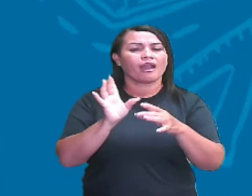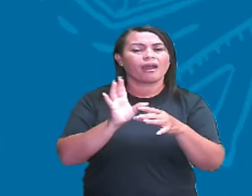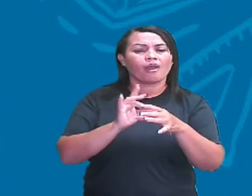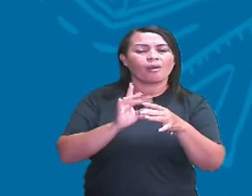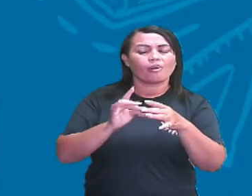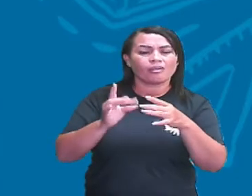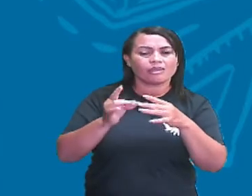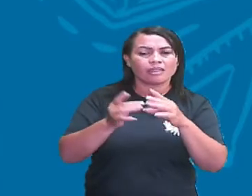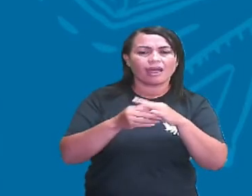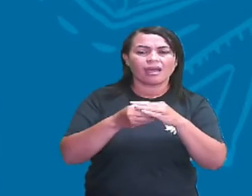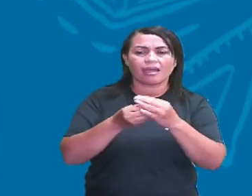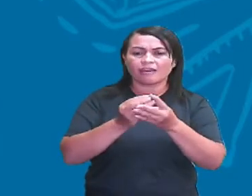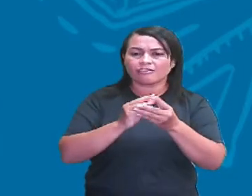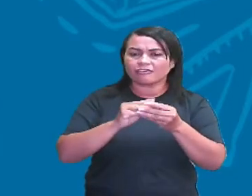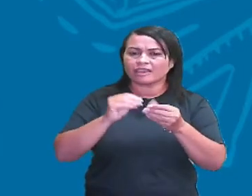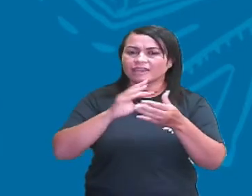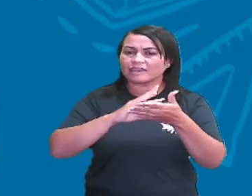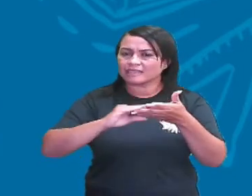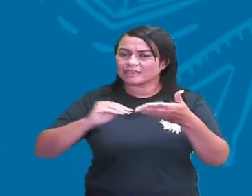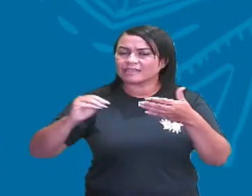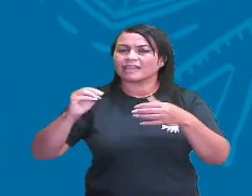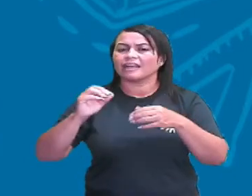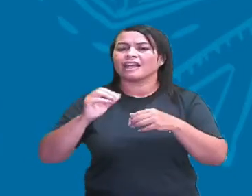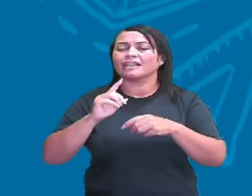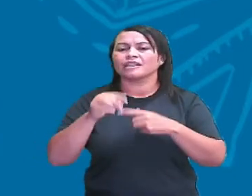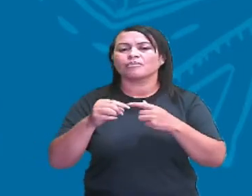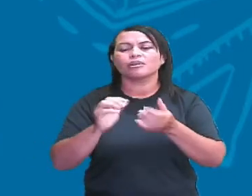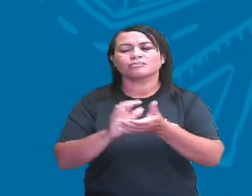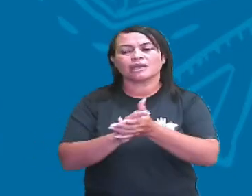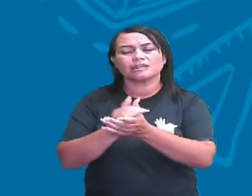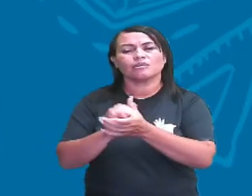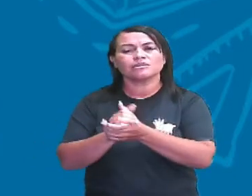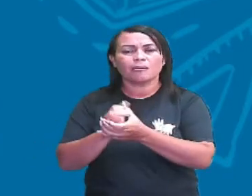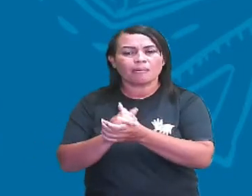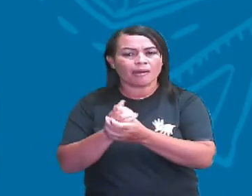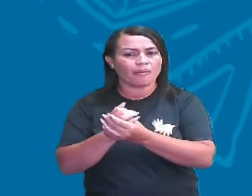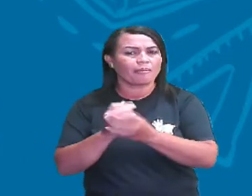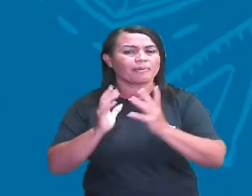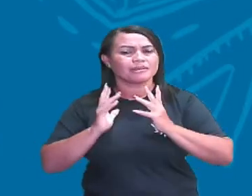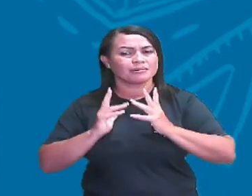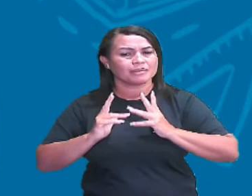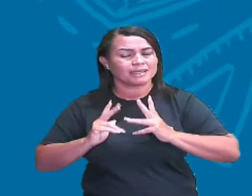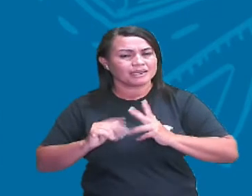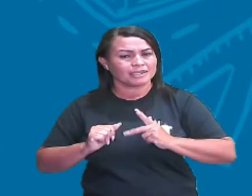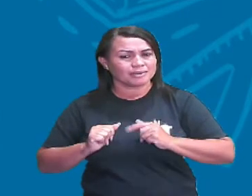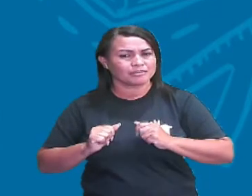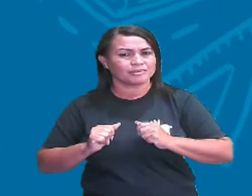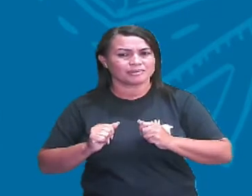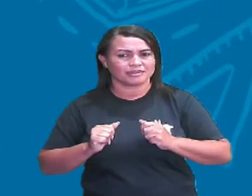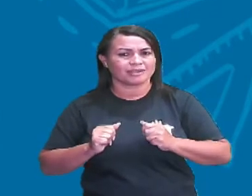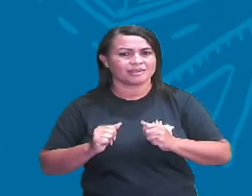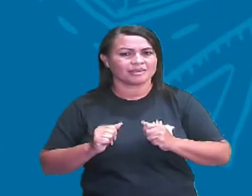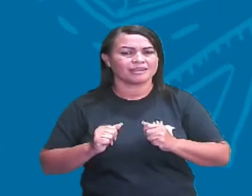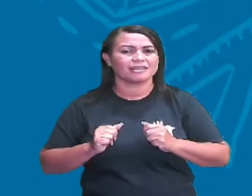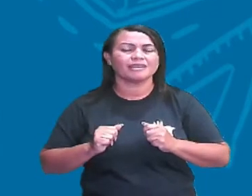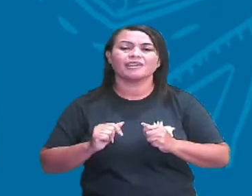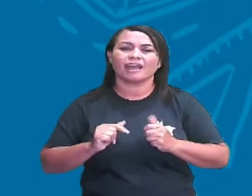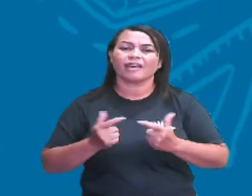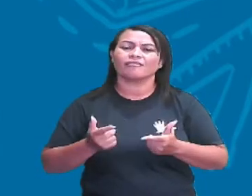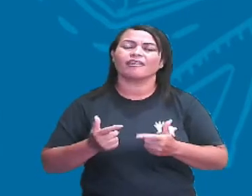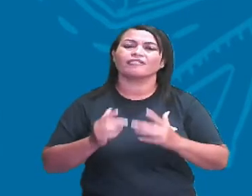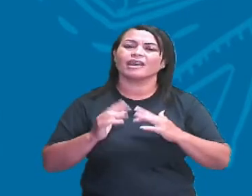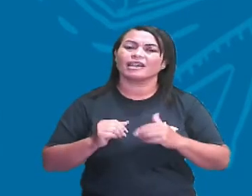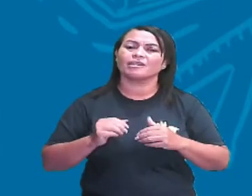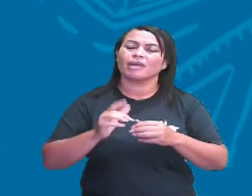látex e vai remover da sua pele. E depois quando você passar o sabão, detergente, o sabão vai grudar no óleo, e depois você vai